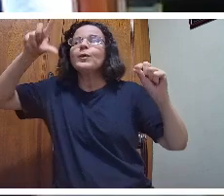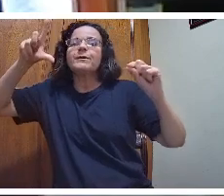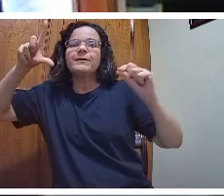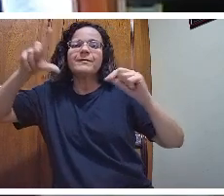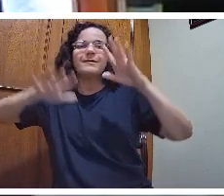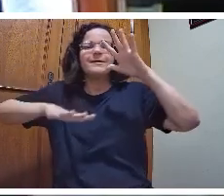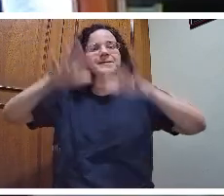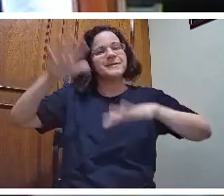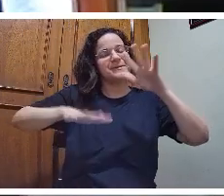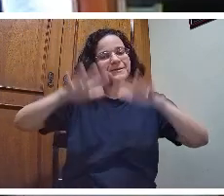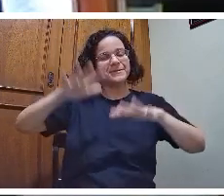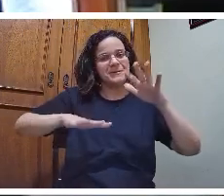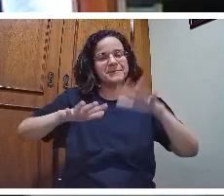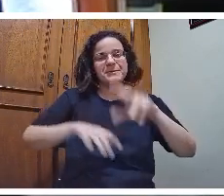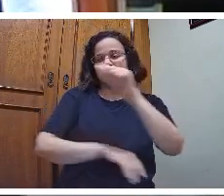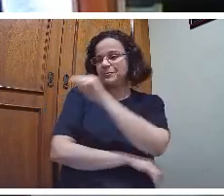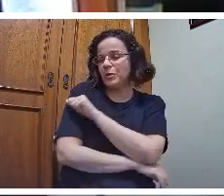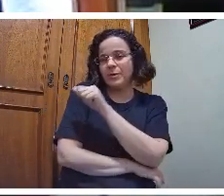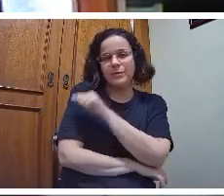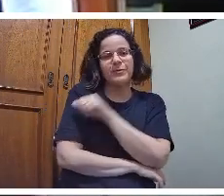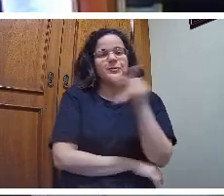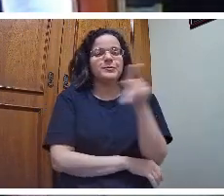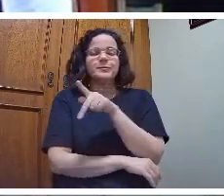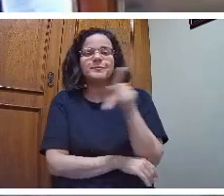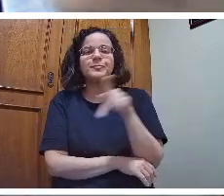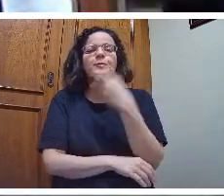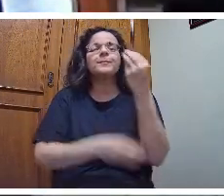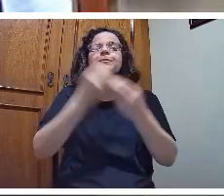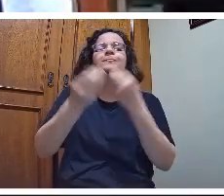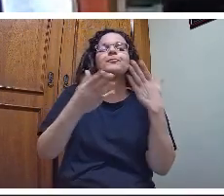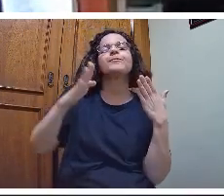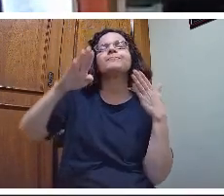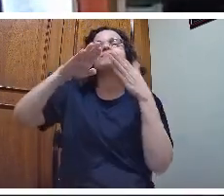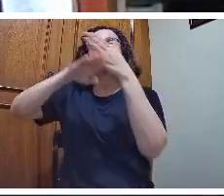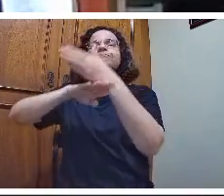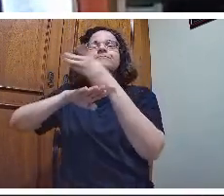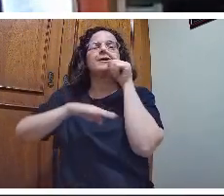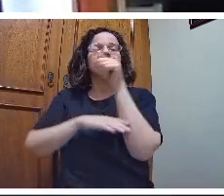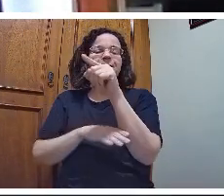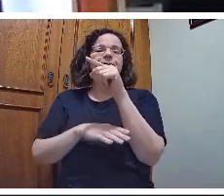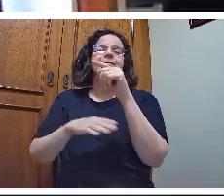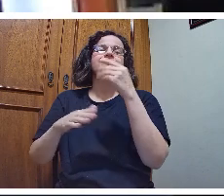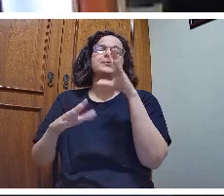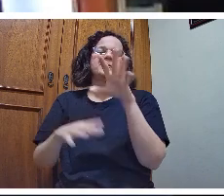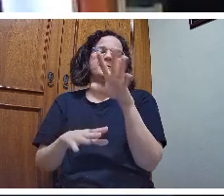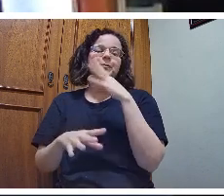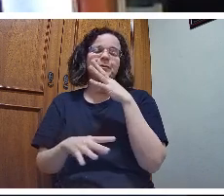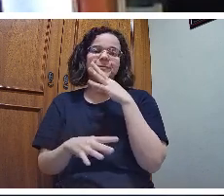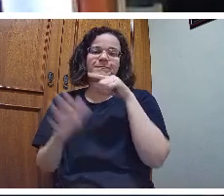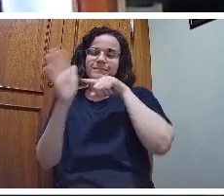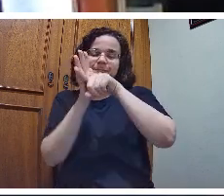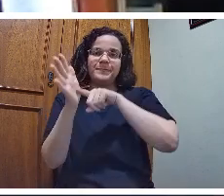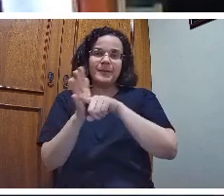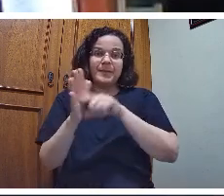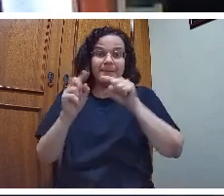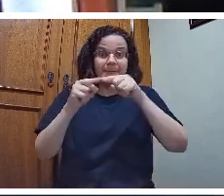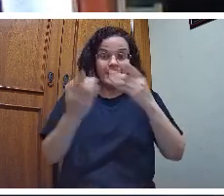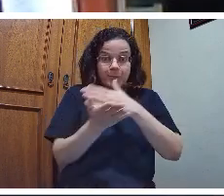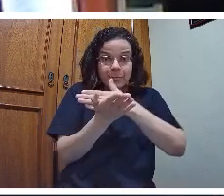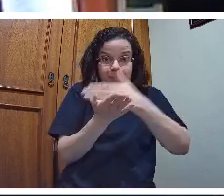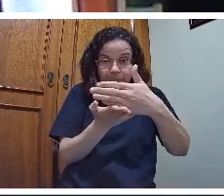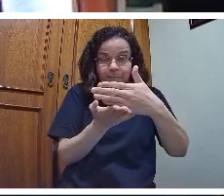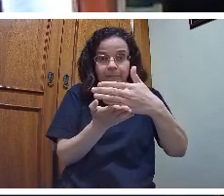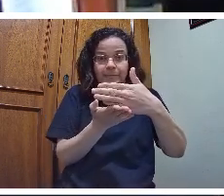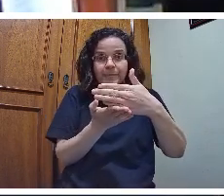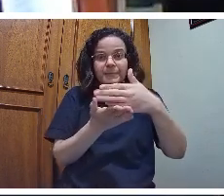depende da gravação dos alunos, dos professores, das condições para chegarmos ao conhecimento científico. O ponto de partida do